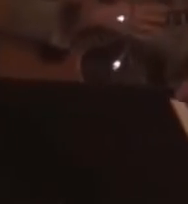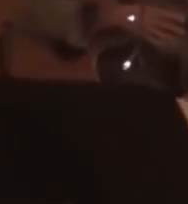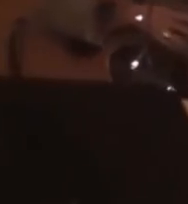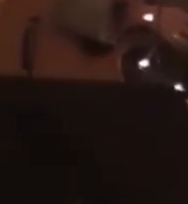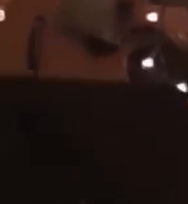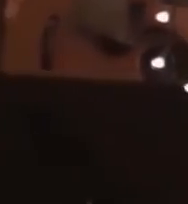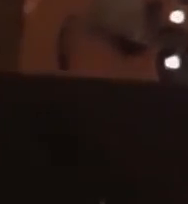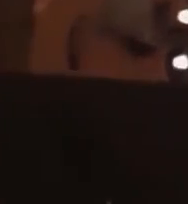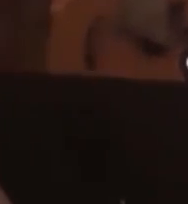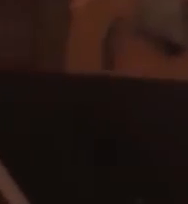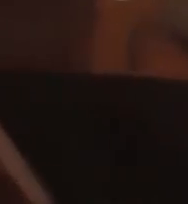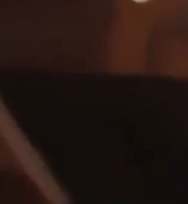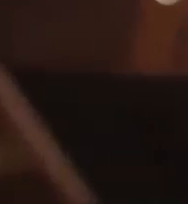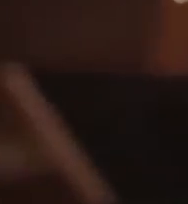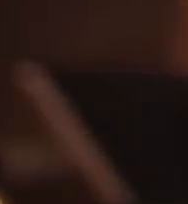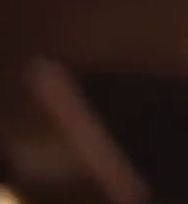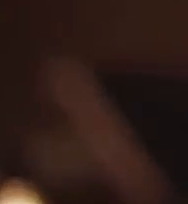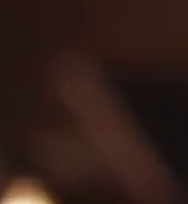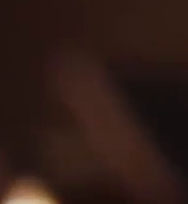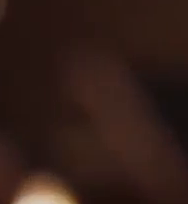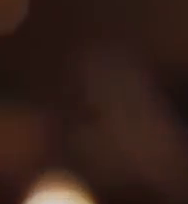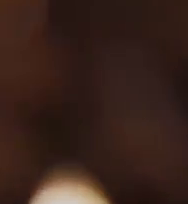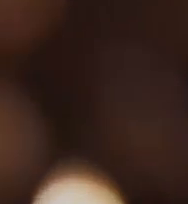Yeah, yeah